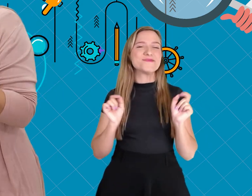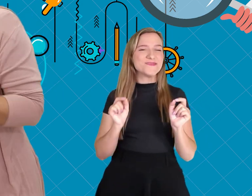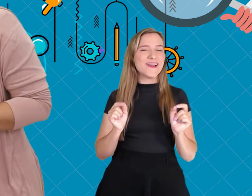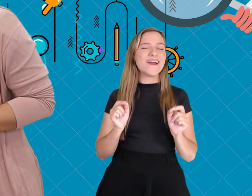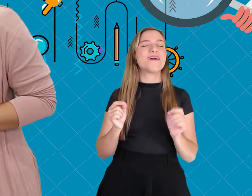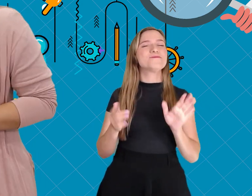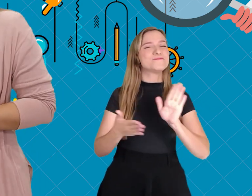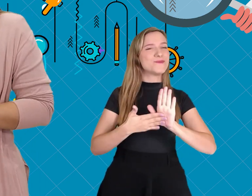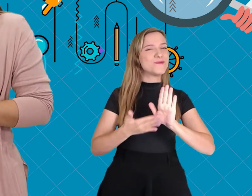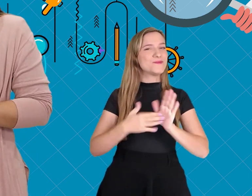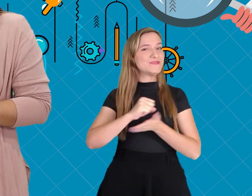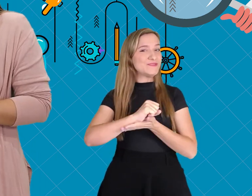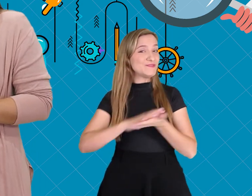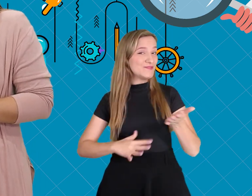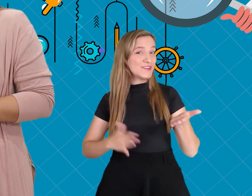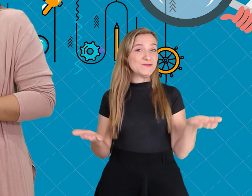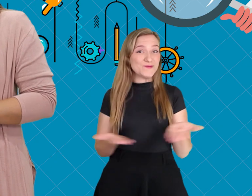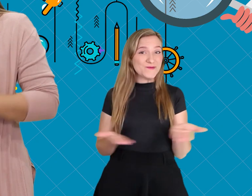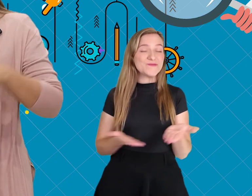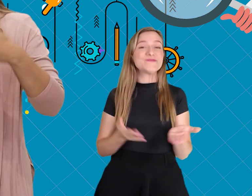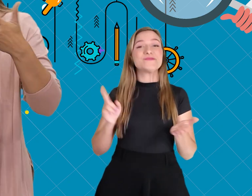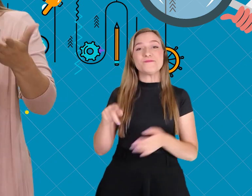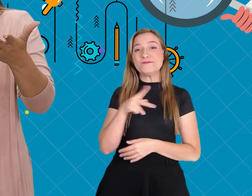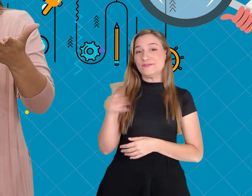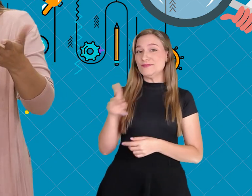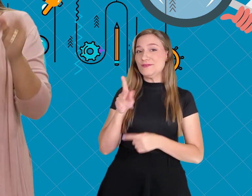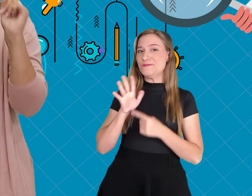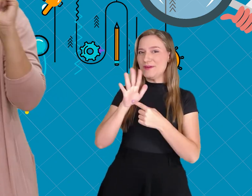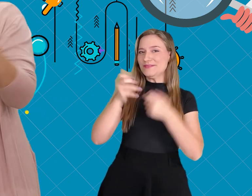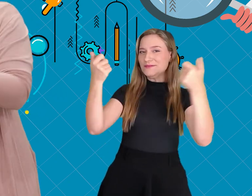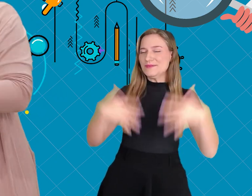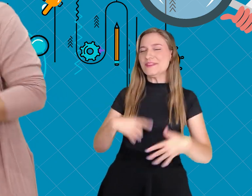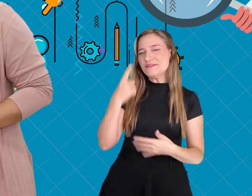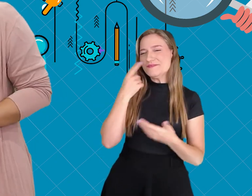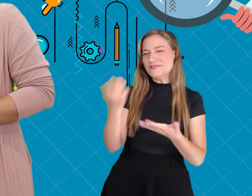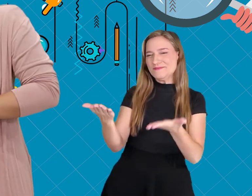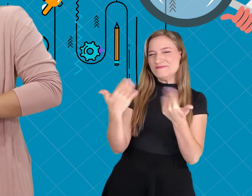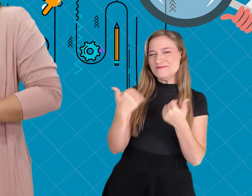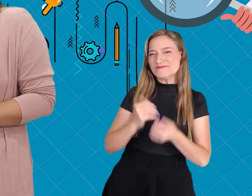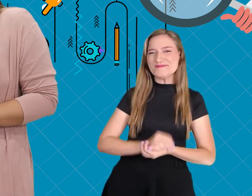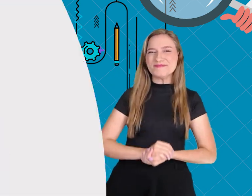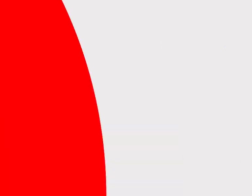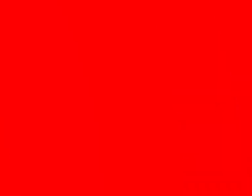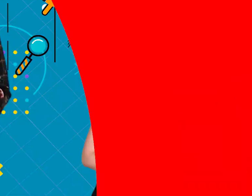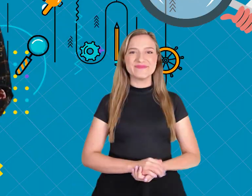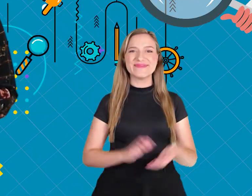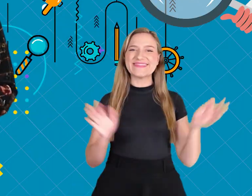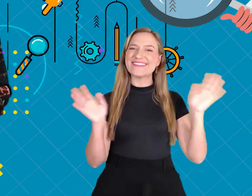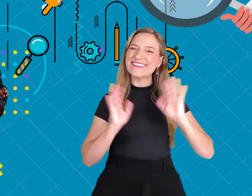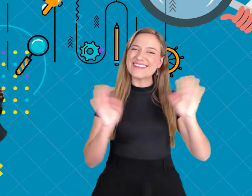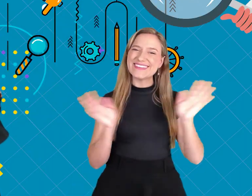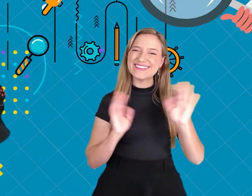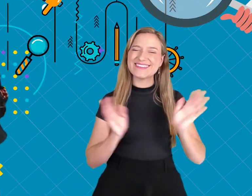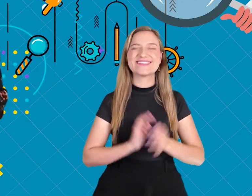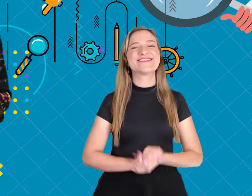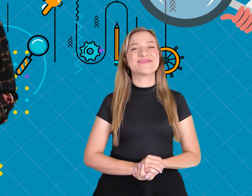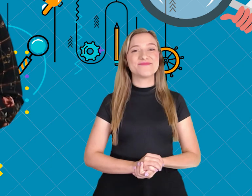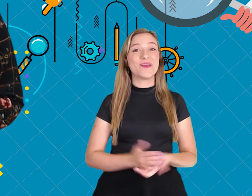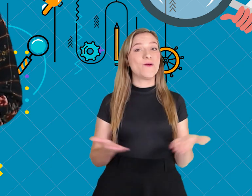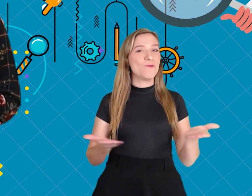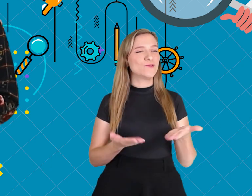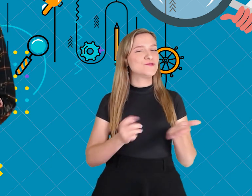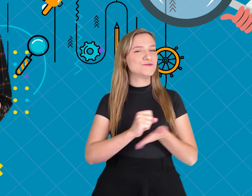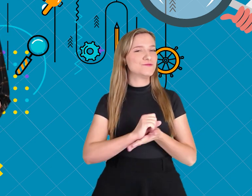vamos com a proposta de atividade com a professora Andriere. Andriere, é com você. Olá.